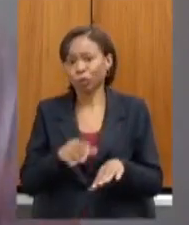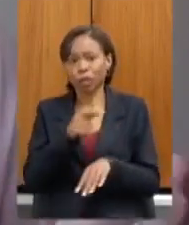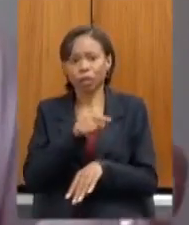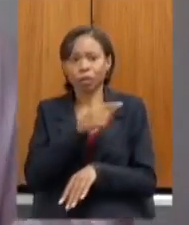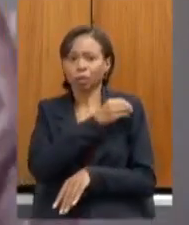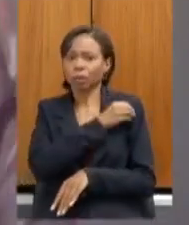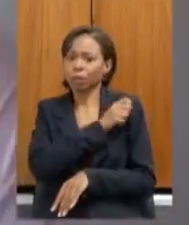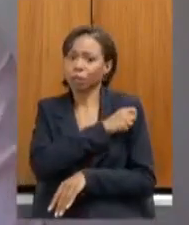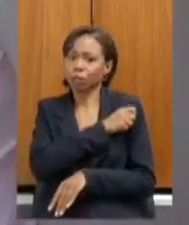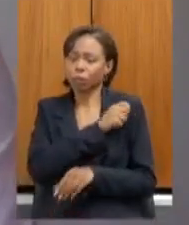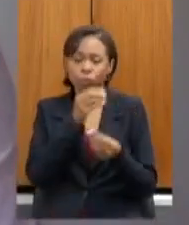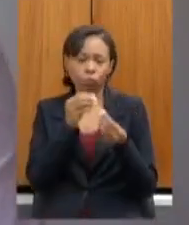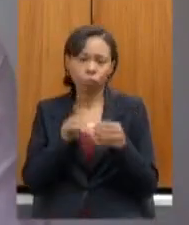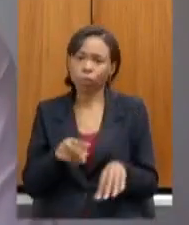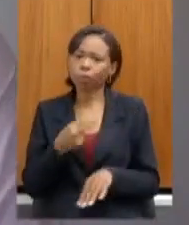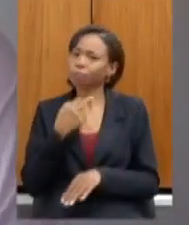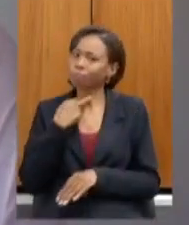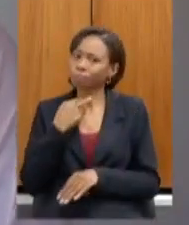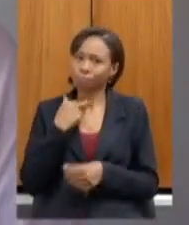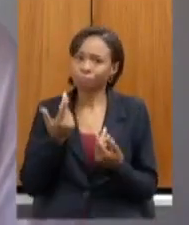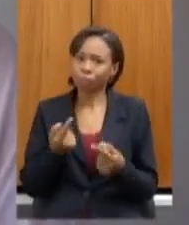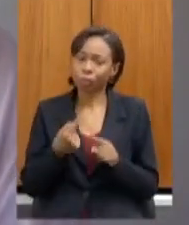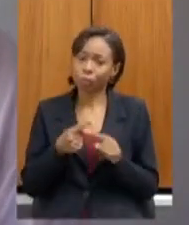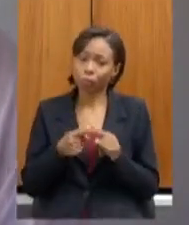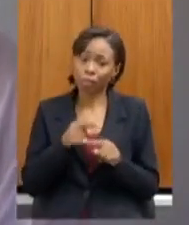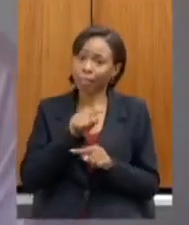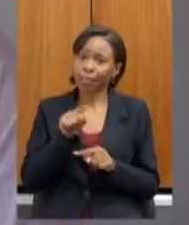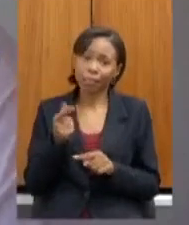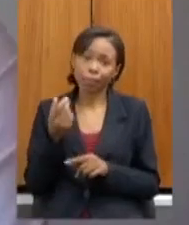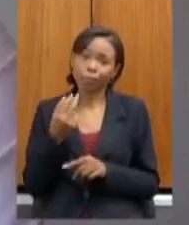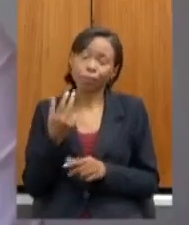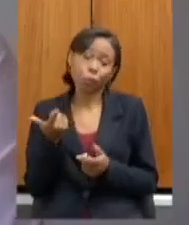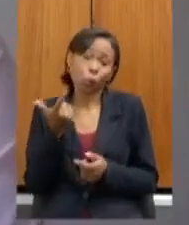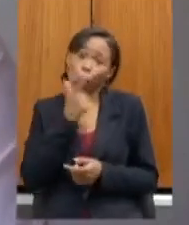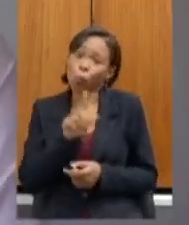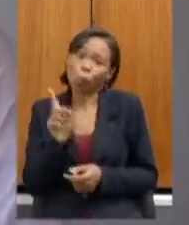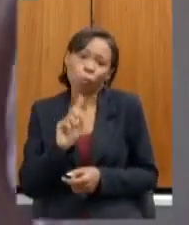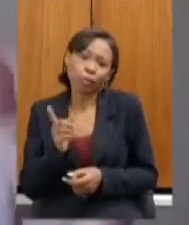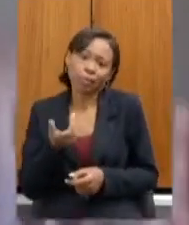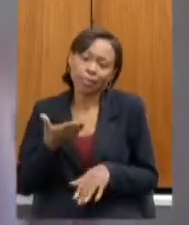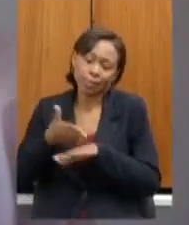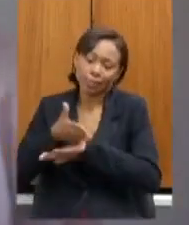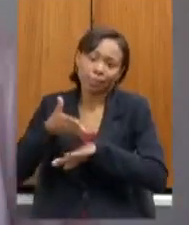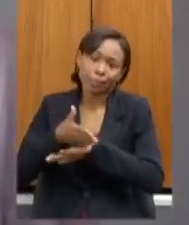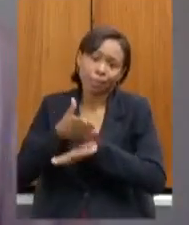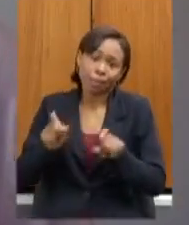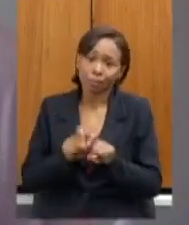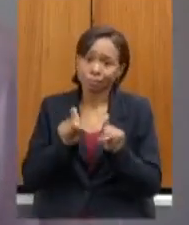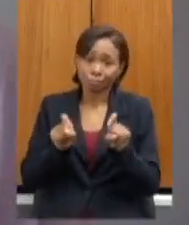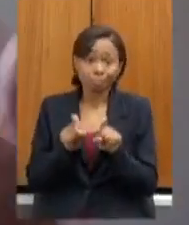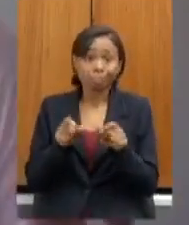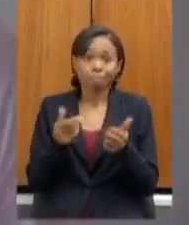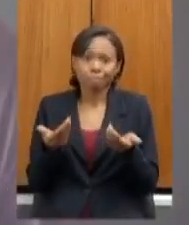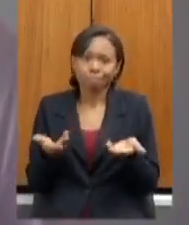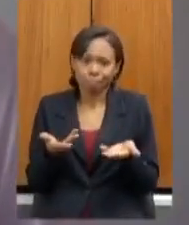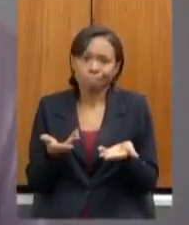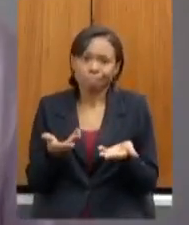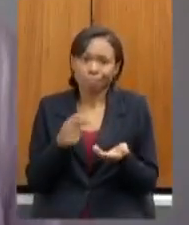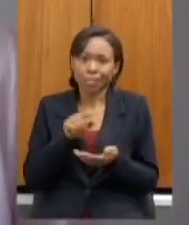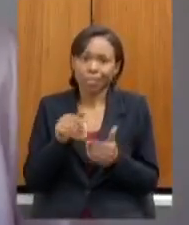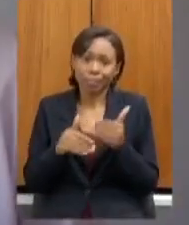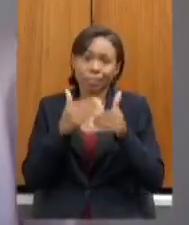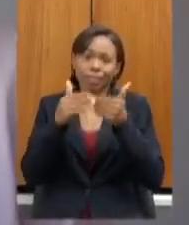pelo fato de não ter acesso aos meios tecnológicos para conseguir fazer a sua progressão imagino que a presidente